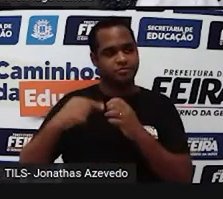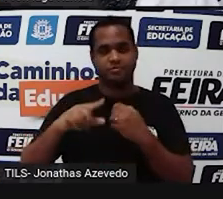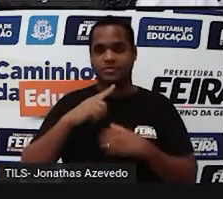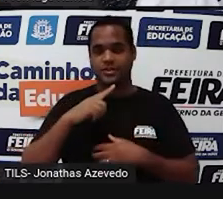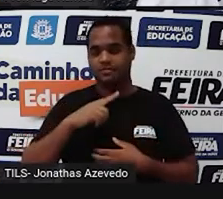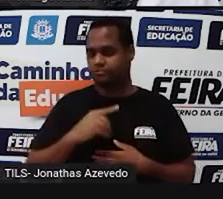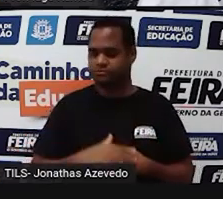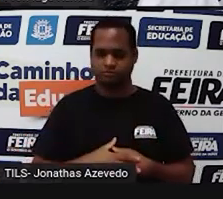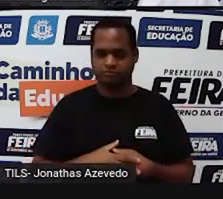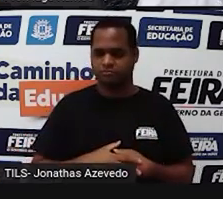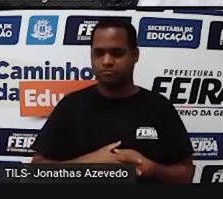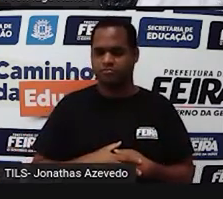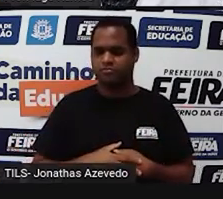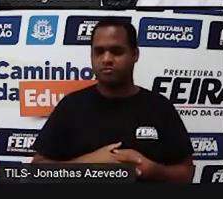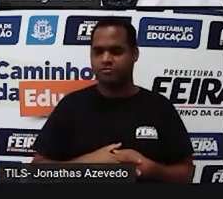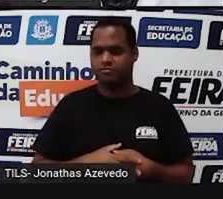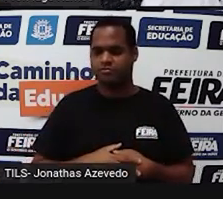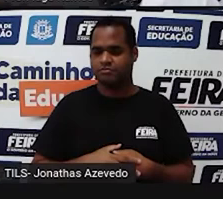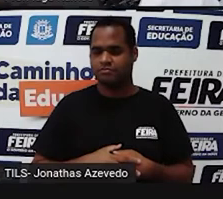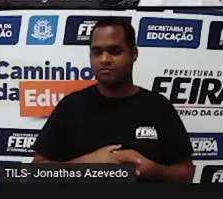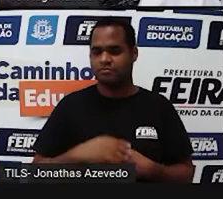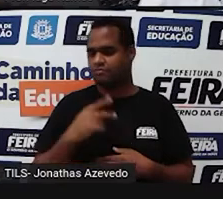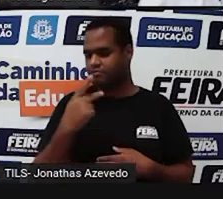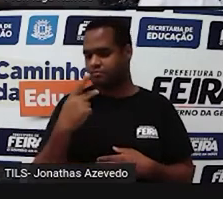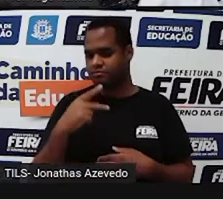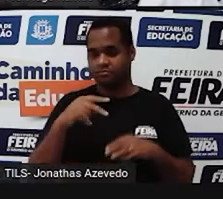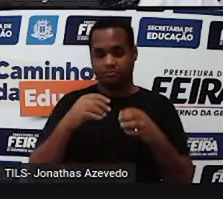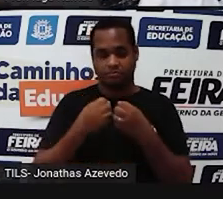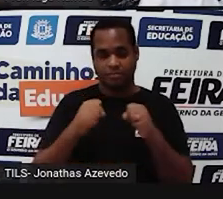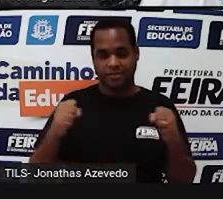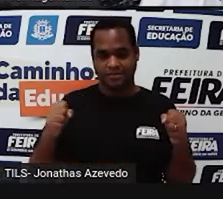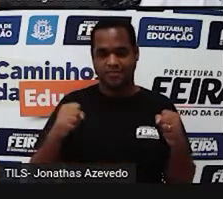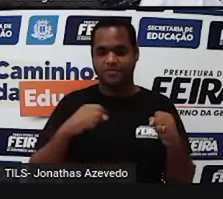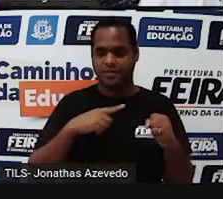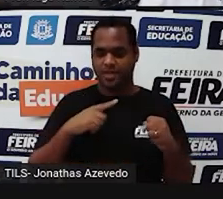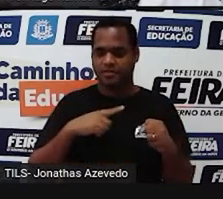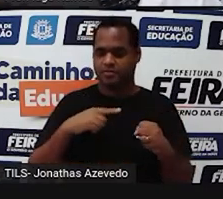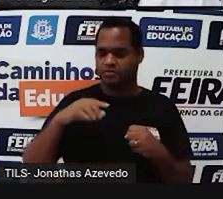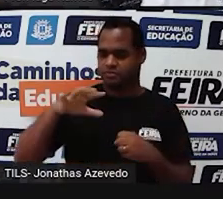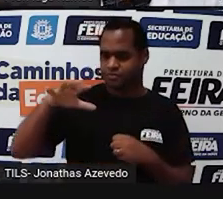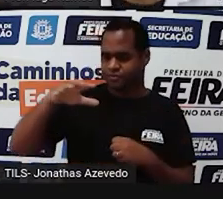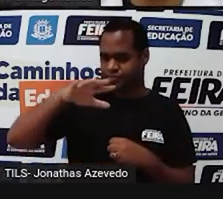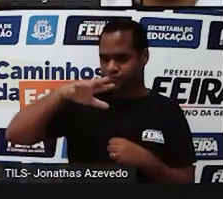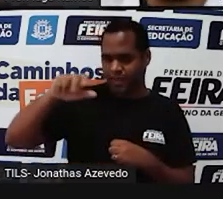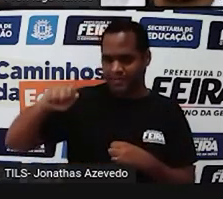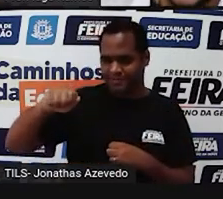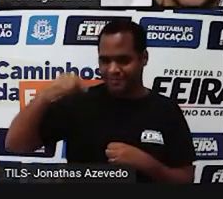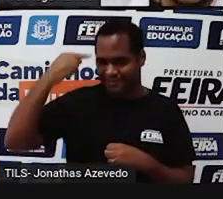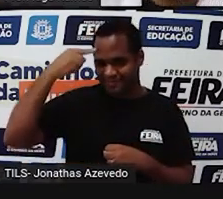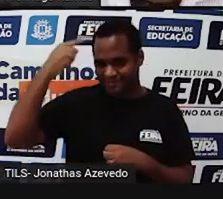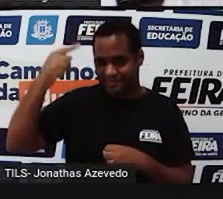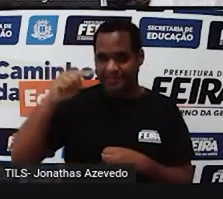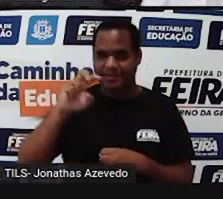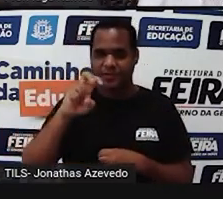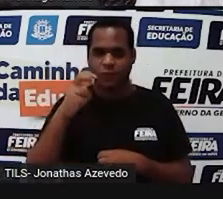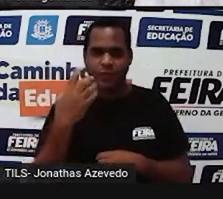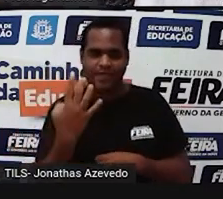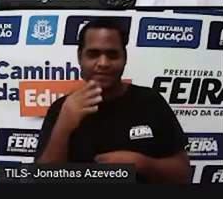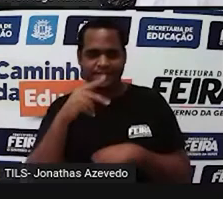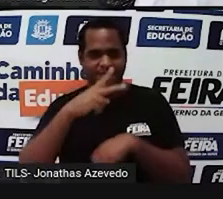né? E nesse imenso continente, né? Ele está dividido em 54